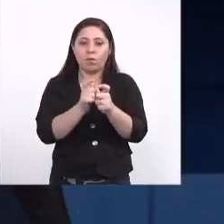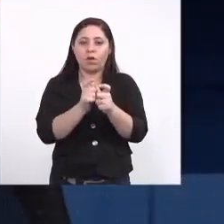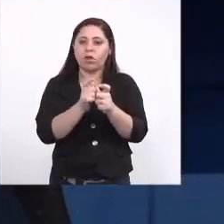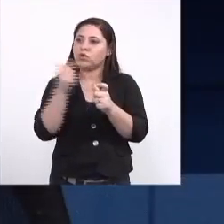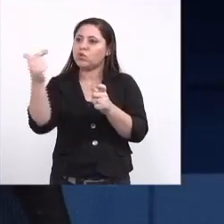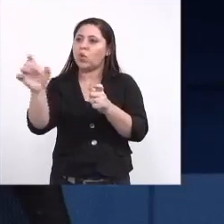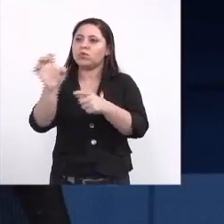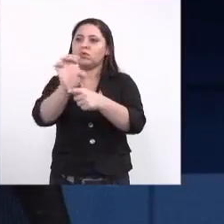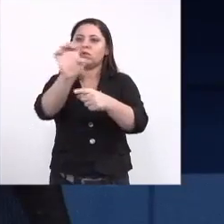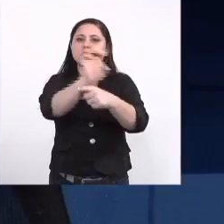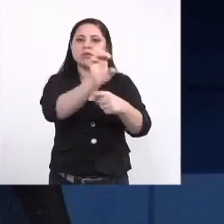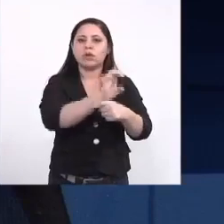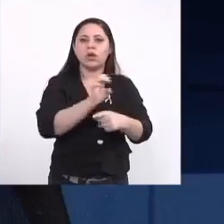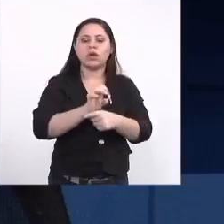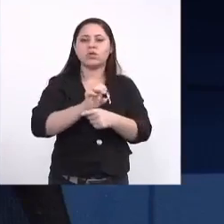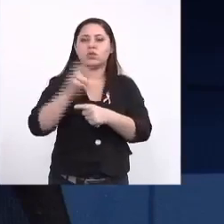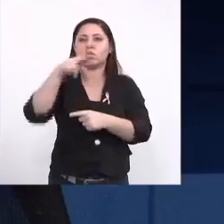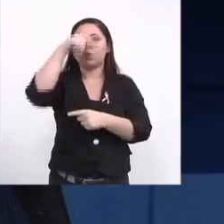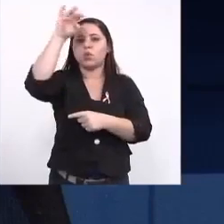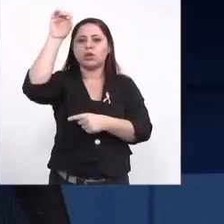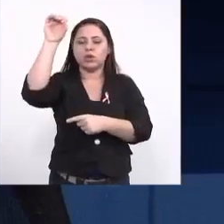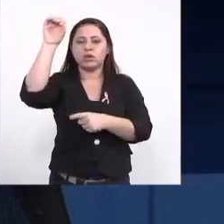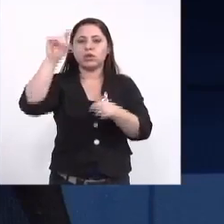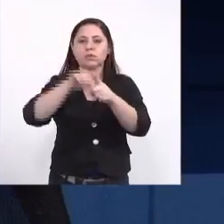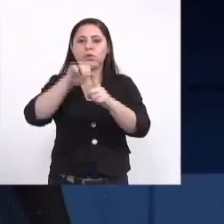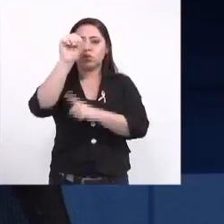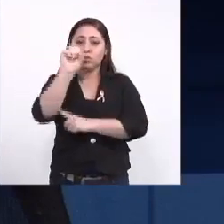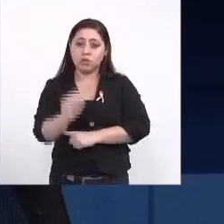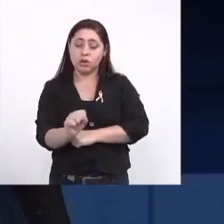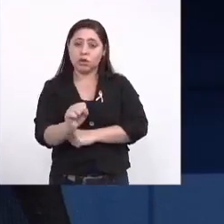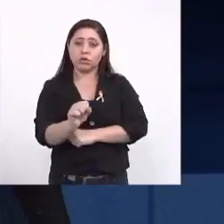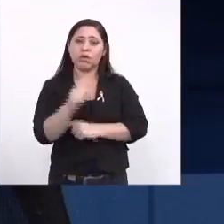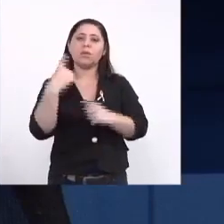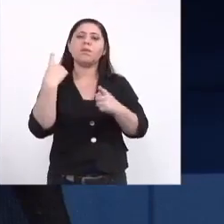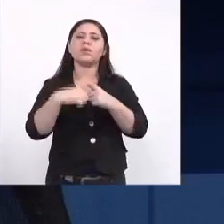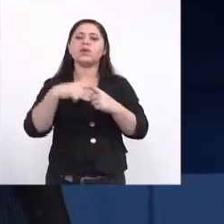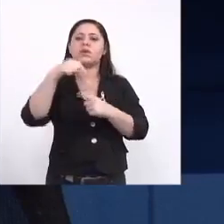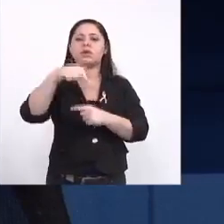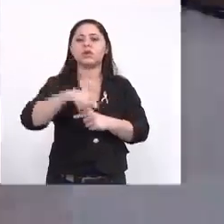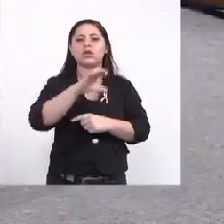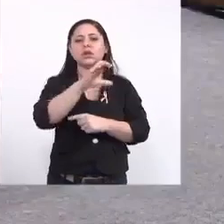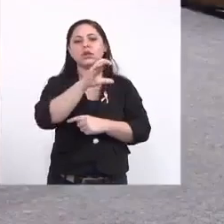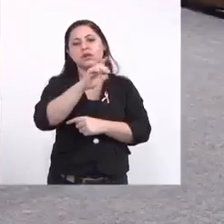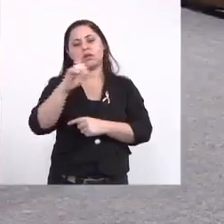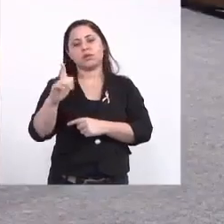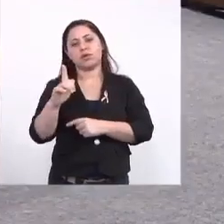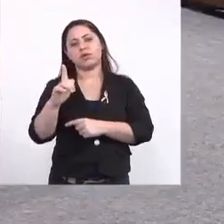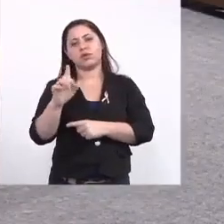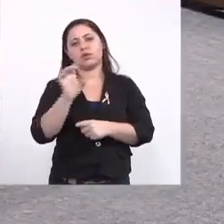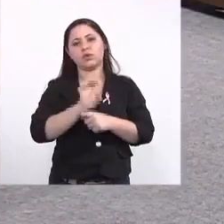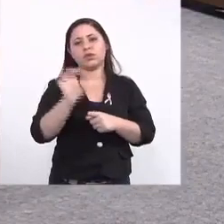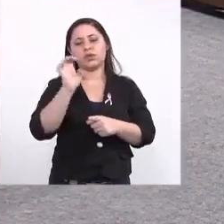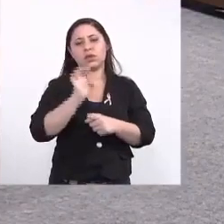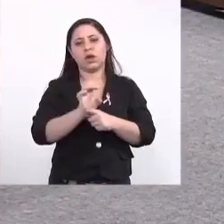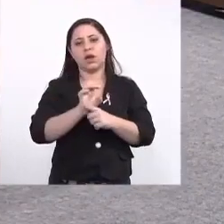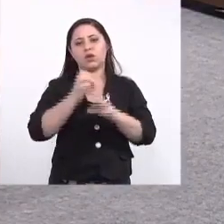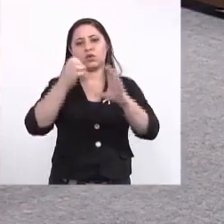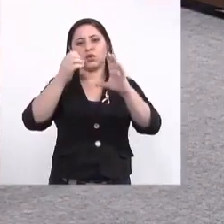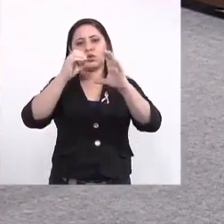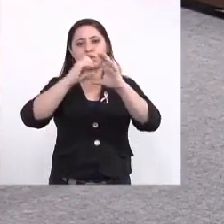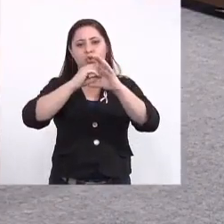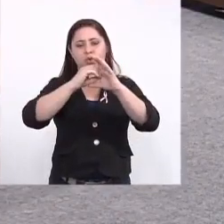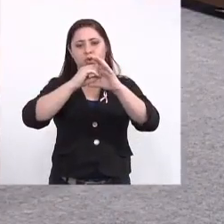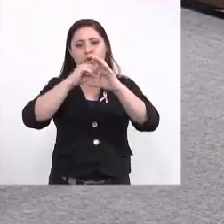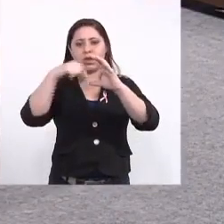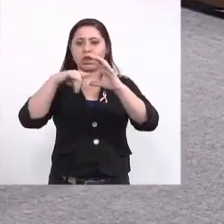outros estados das regiões Nordeste e Sudeste. Então, por que aqui em Campo Grande ou estados da região Centro-Oeste tiveram